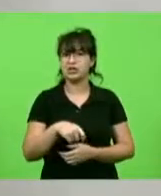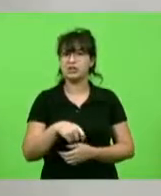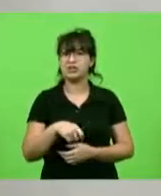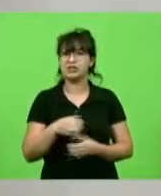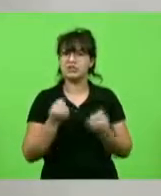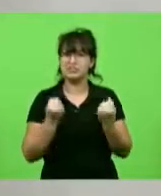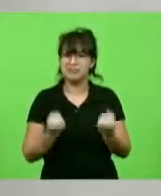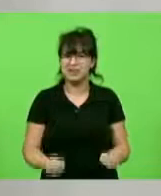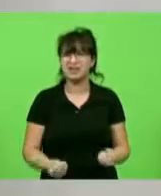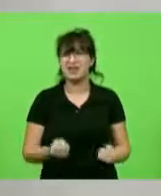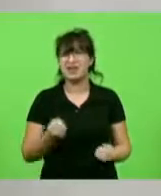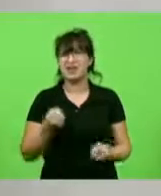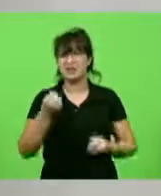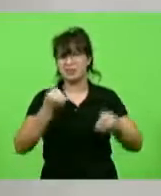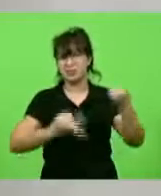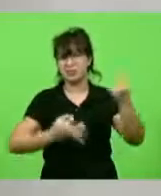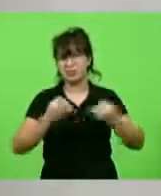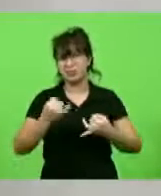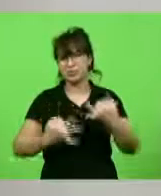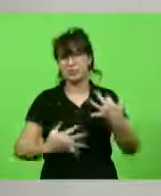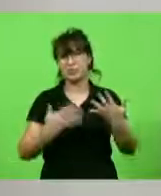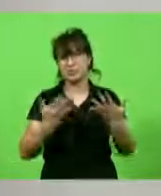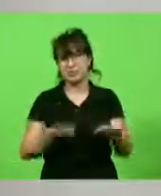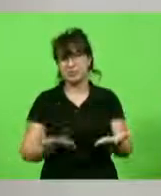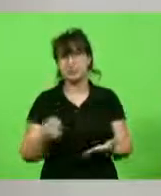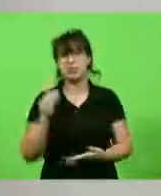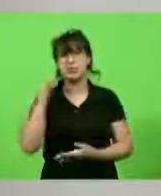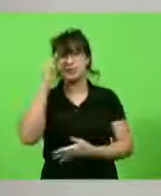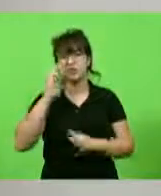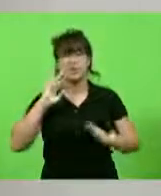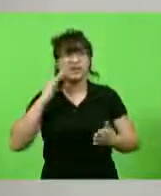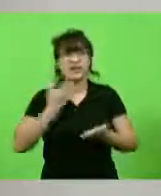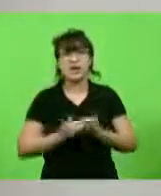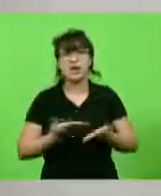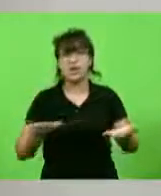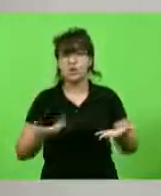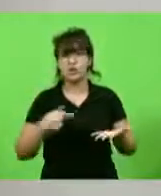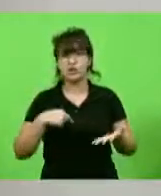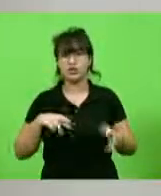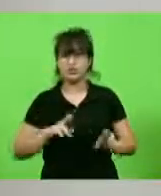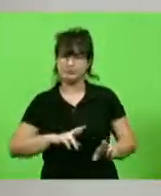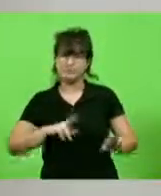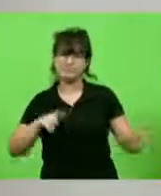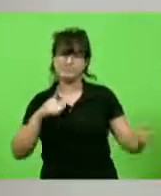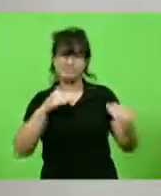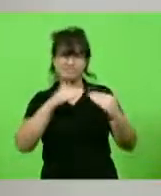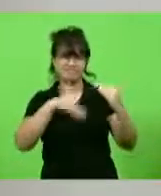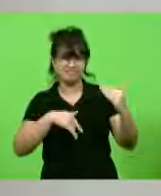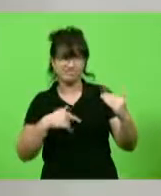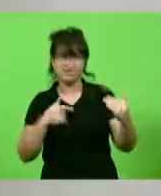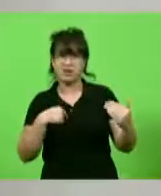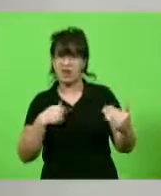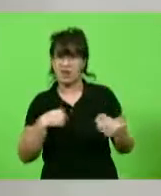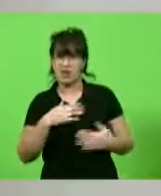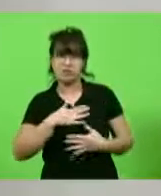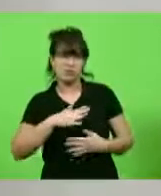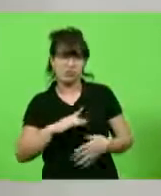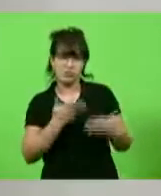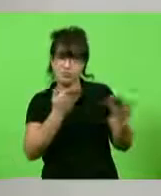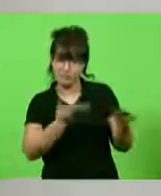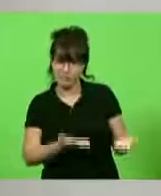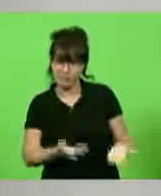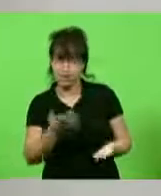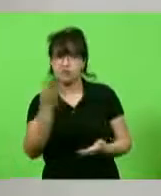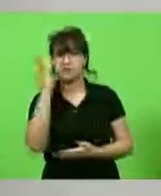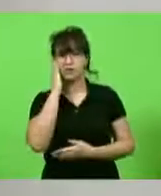governador Moisés e até hoje continuo tendo todas as minhas diferenças com ele. que sou simpática ao governador Moisés, vocês